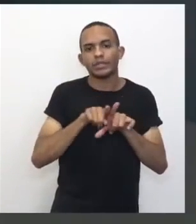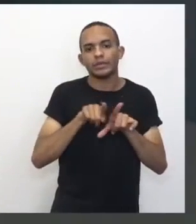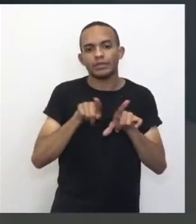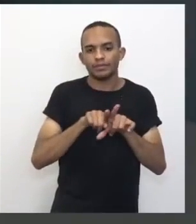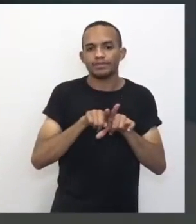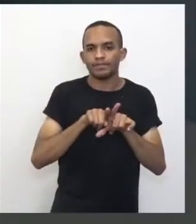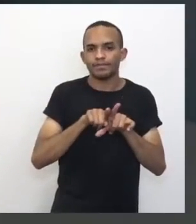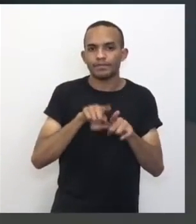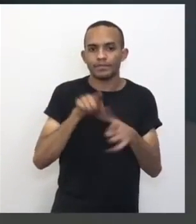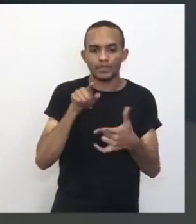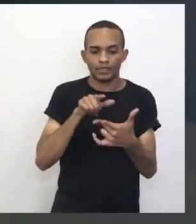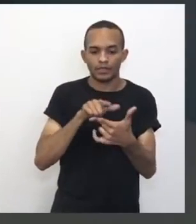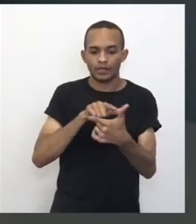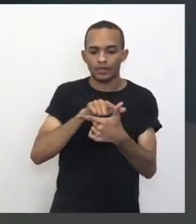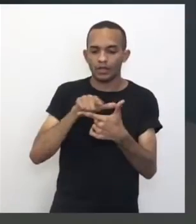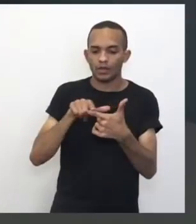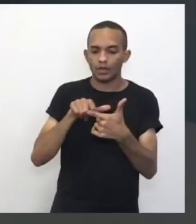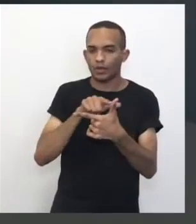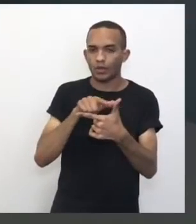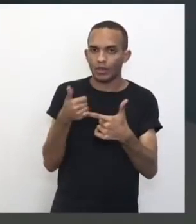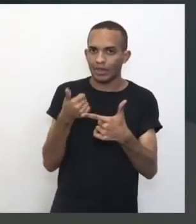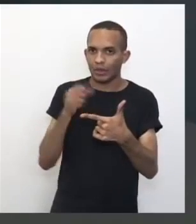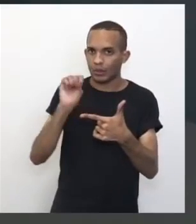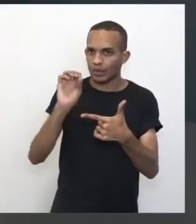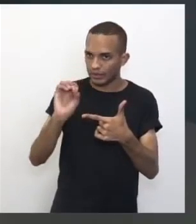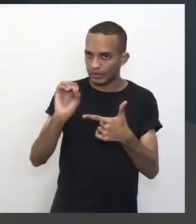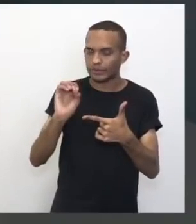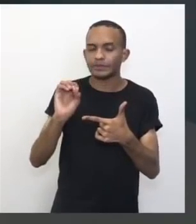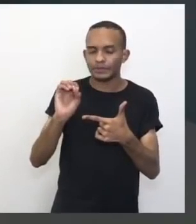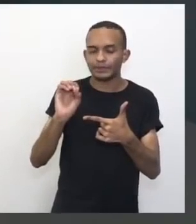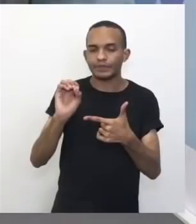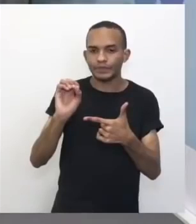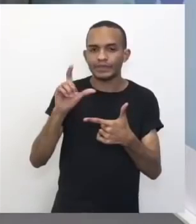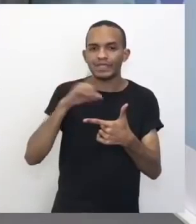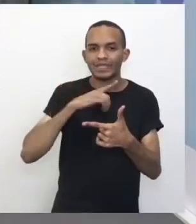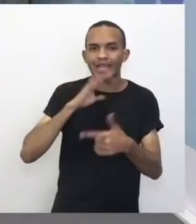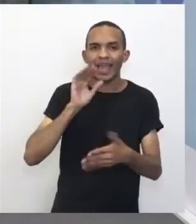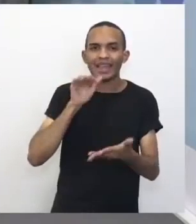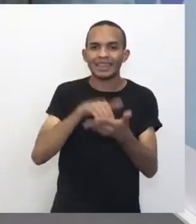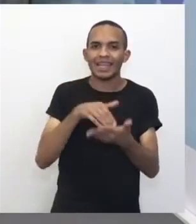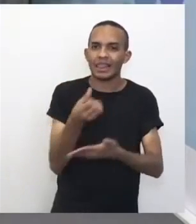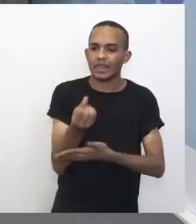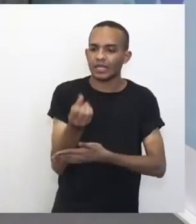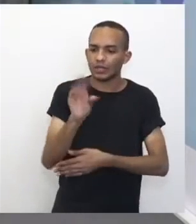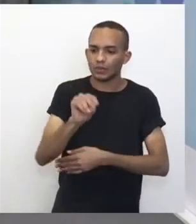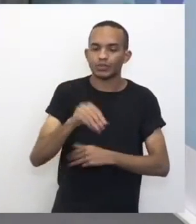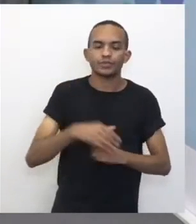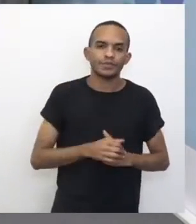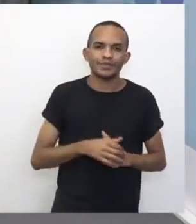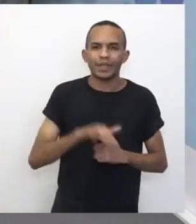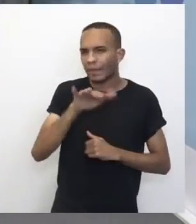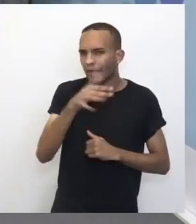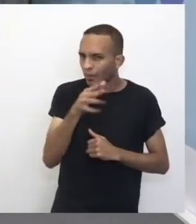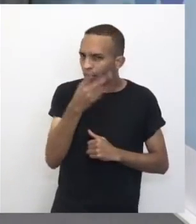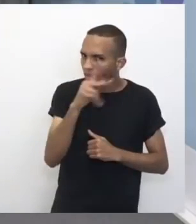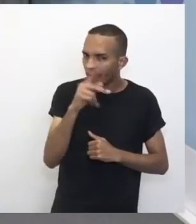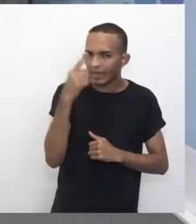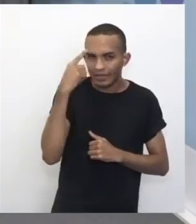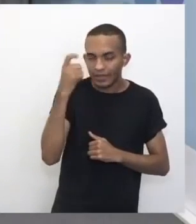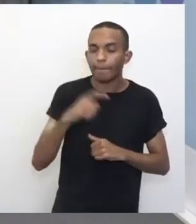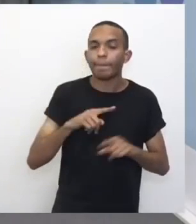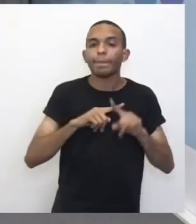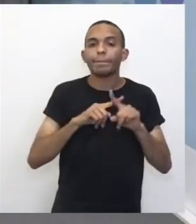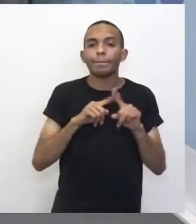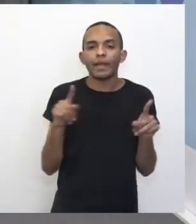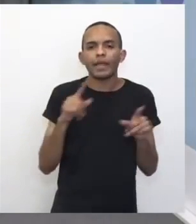período, O meio-dia, como comentaram. Eu teria até as 18 horas. Seria mais ou menos essa ideia. Sim. Mas,